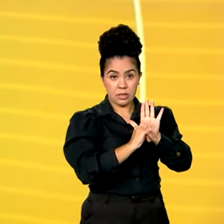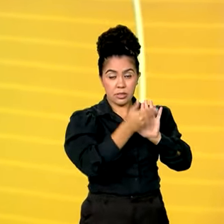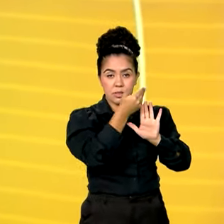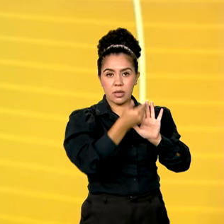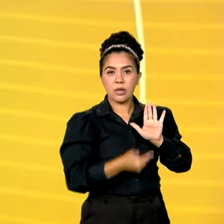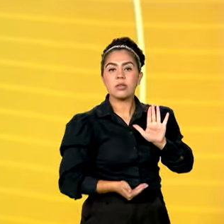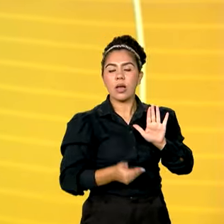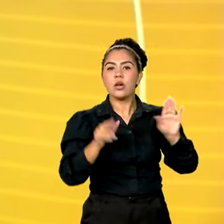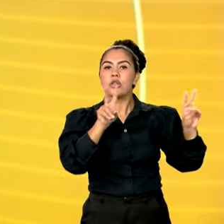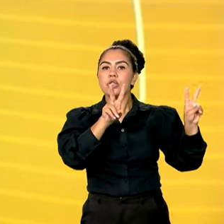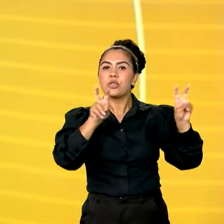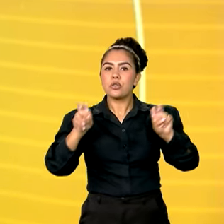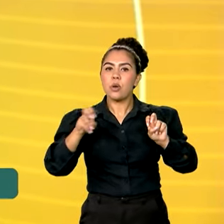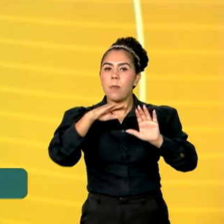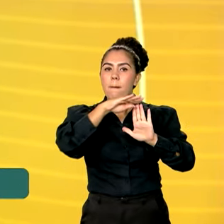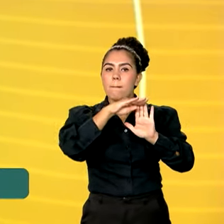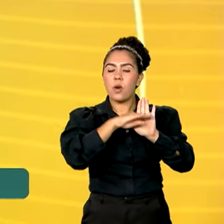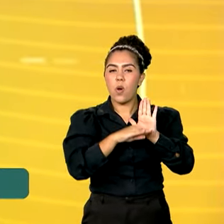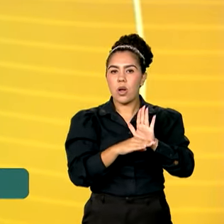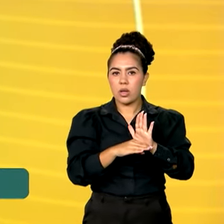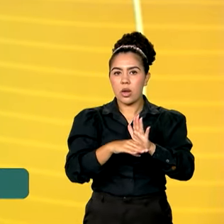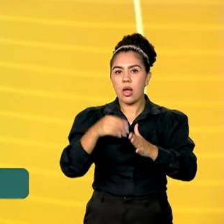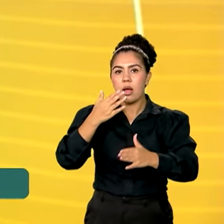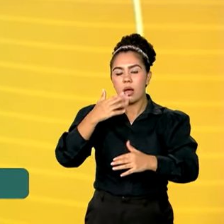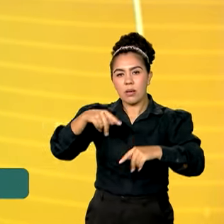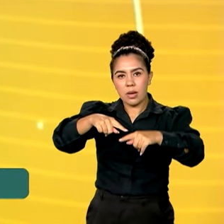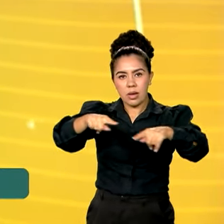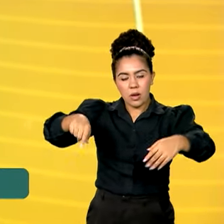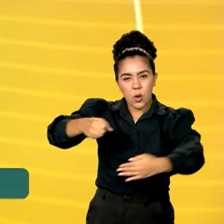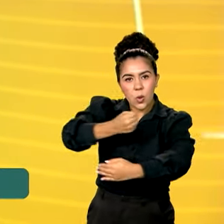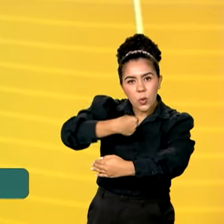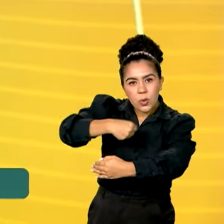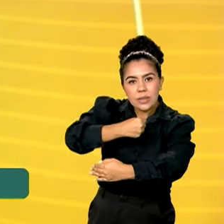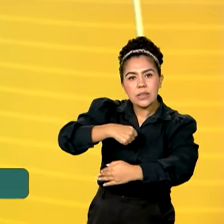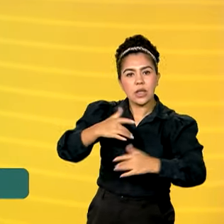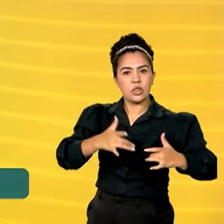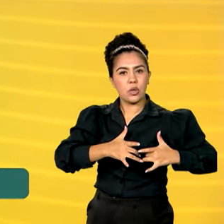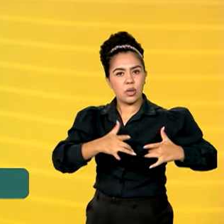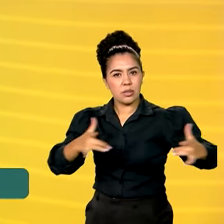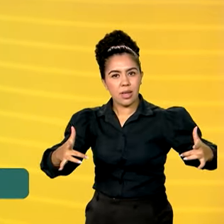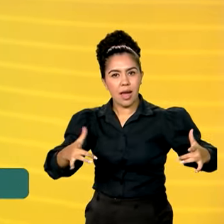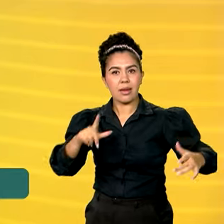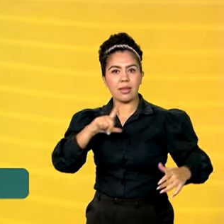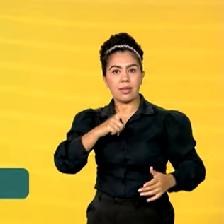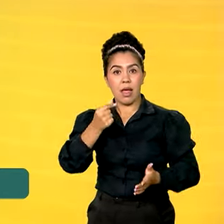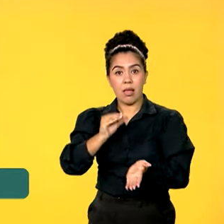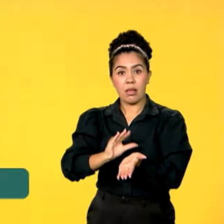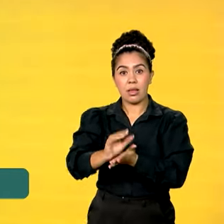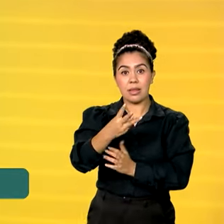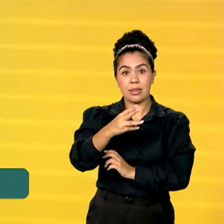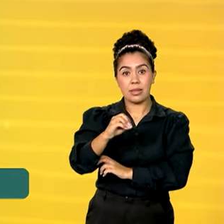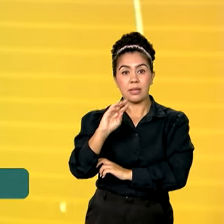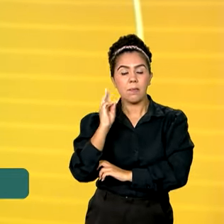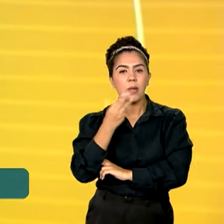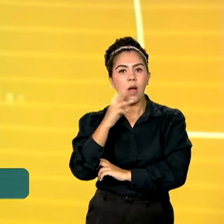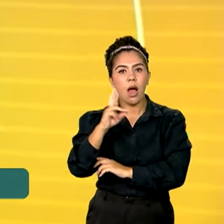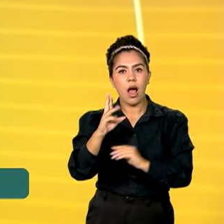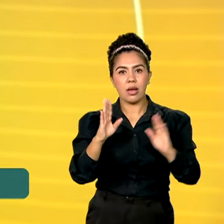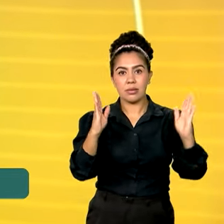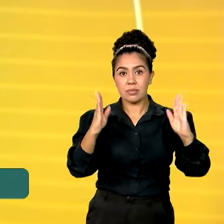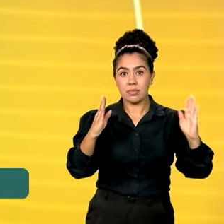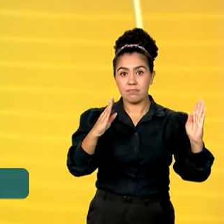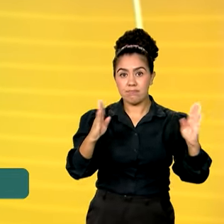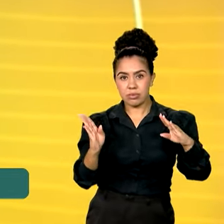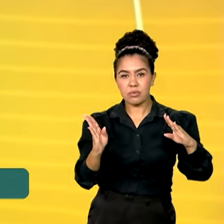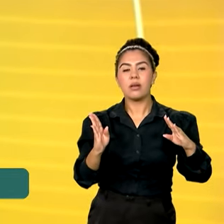Solidária, que conta com investimento de 30 milhões de reais, foi prorrogado. O projeto faz parte do compromisso do governo